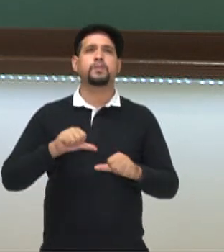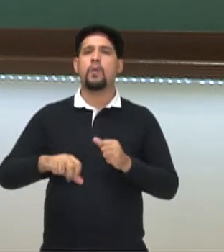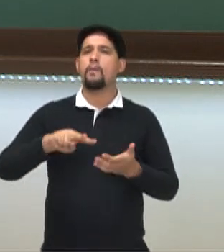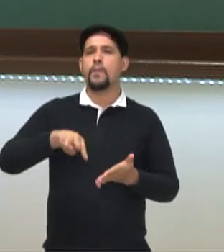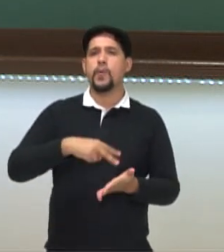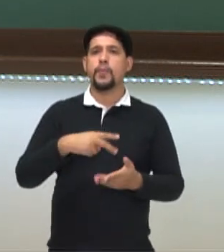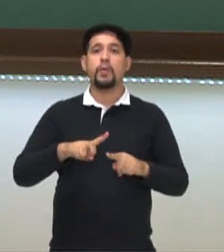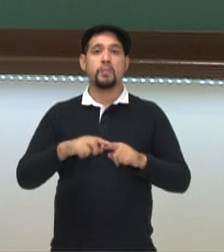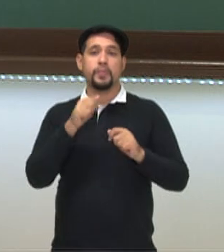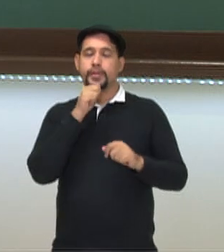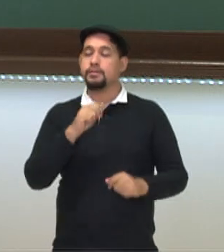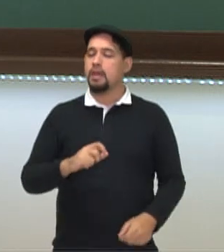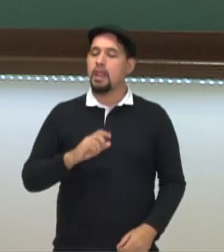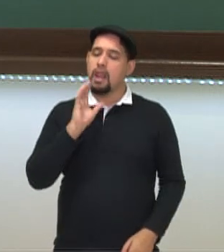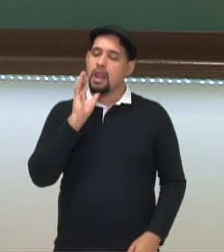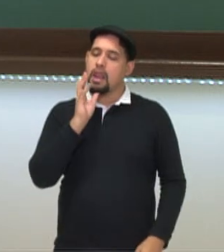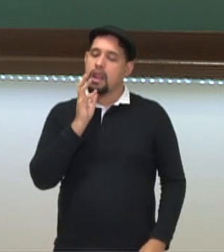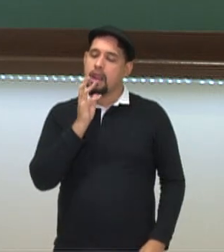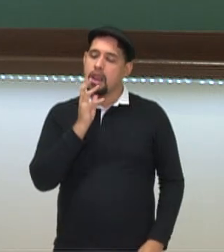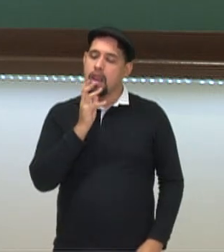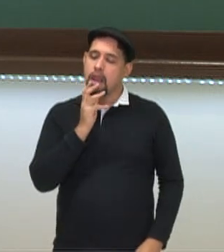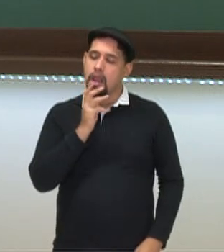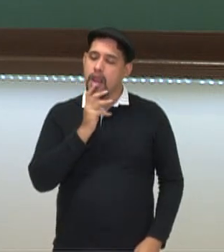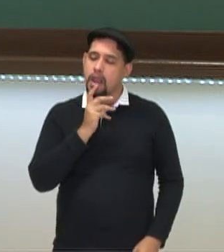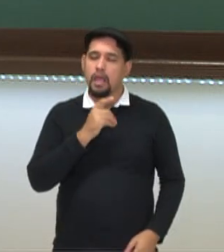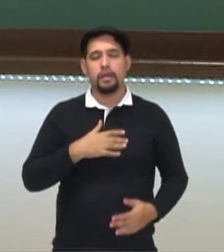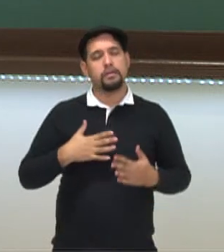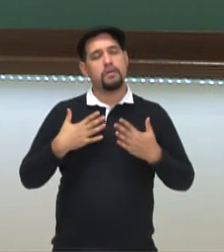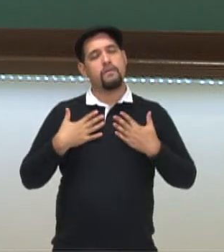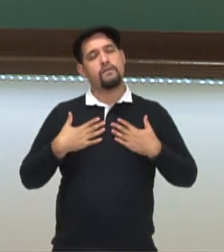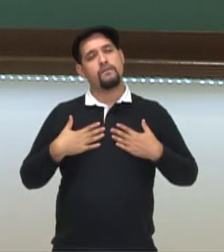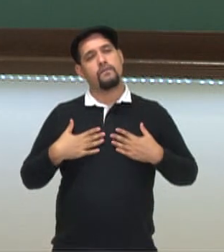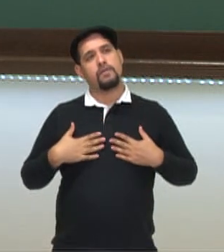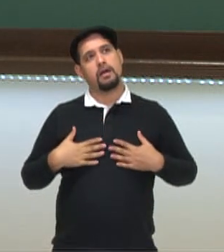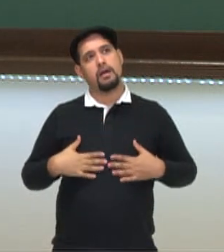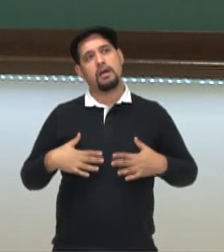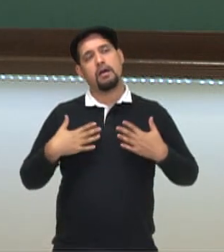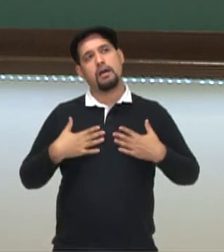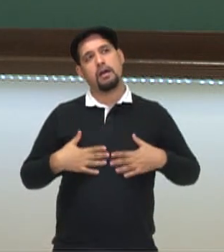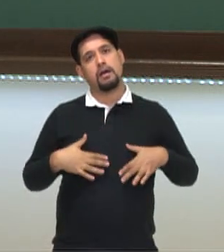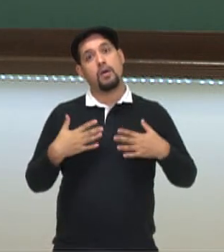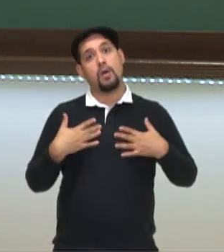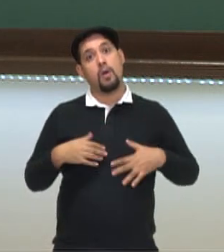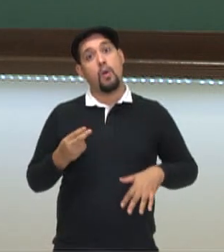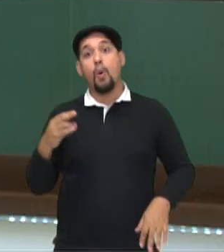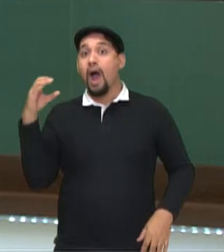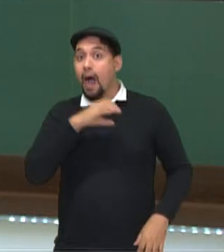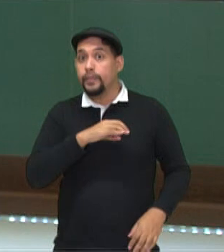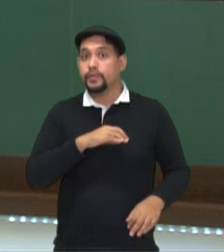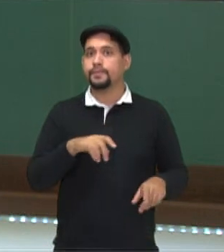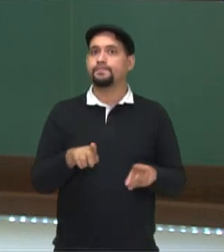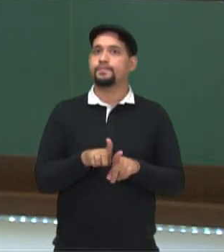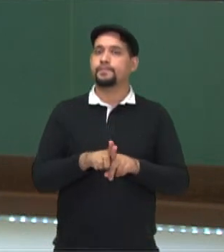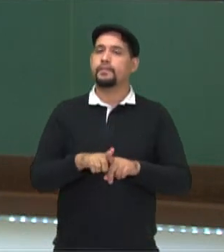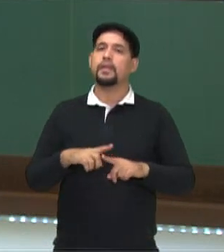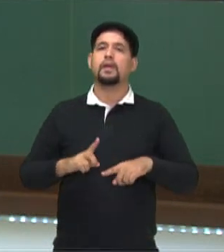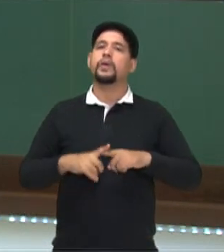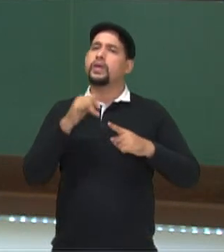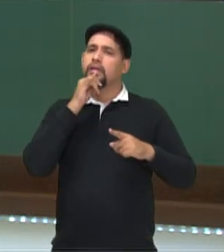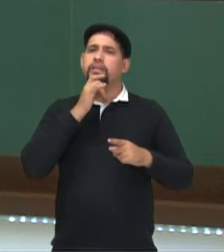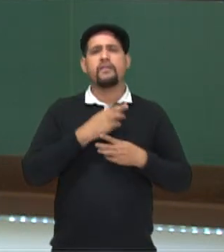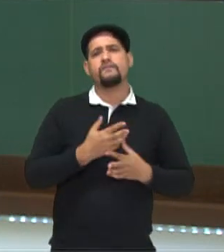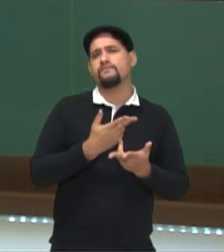pode ser lento, moderado e rápido. Daí nós temos o espaço. Nós temos